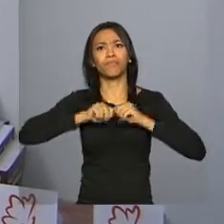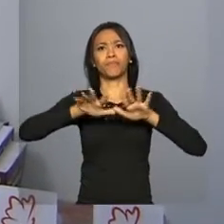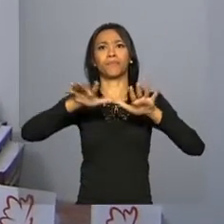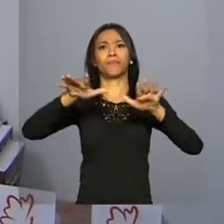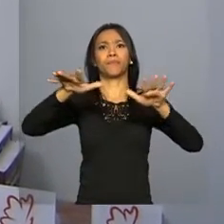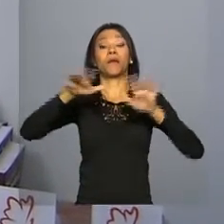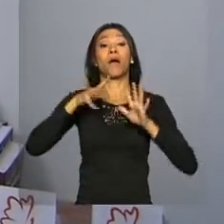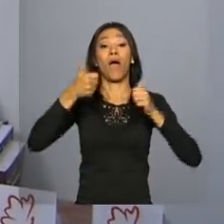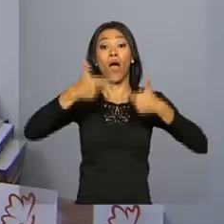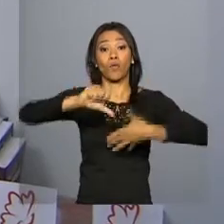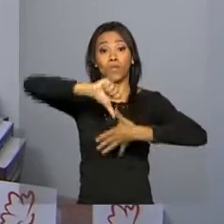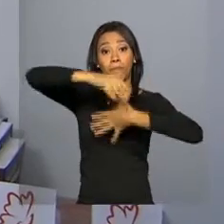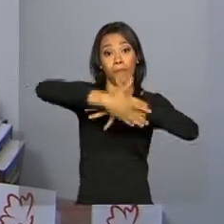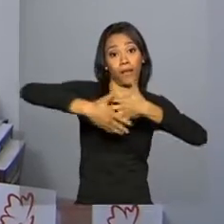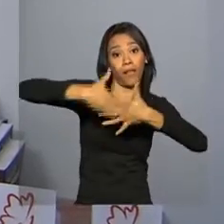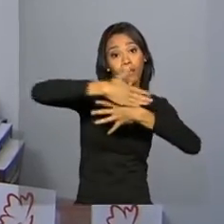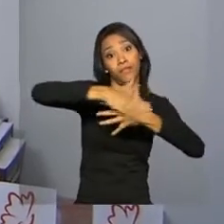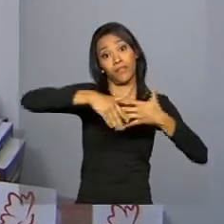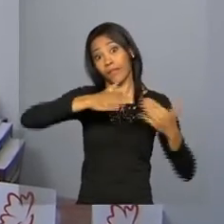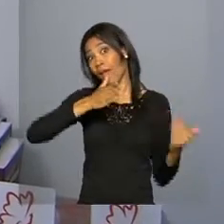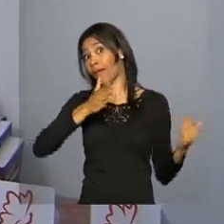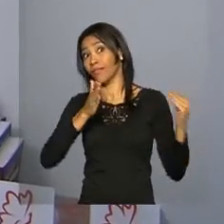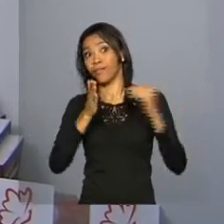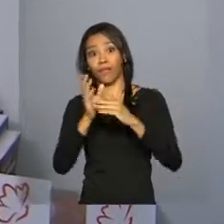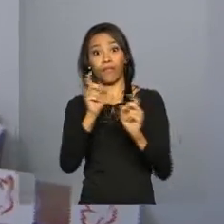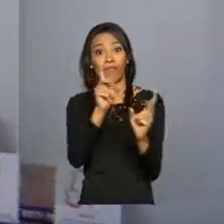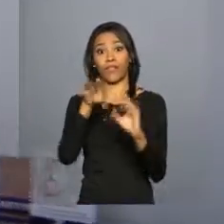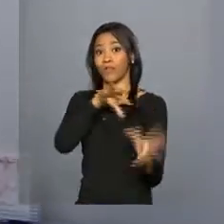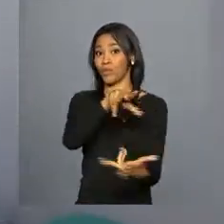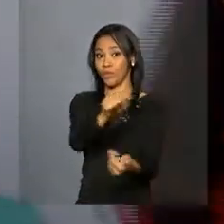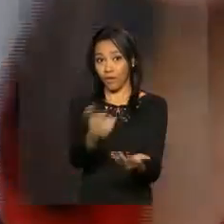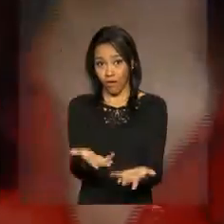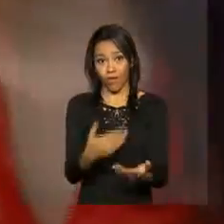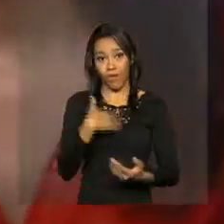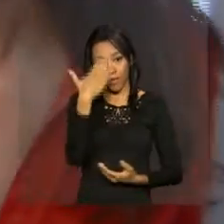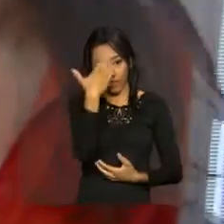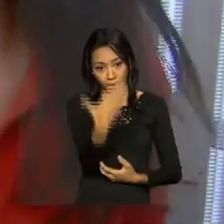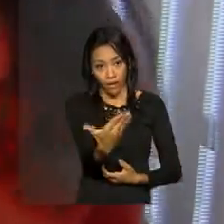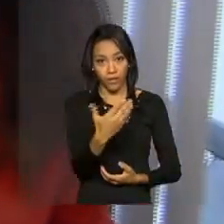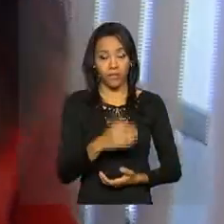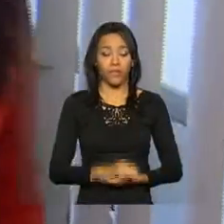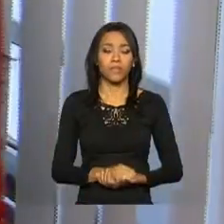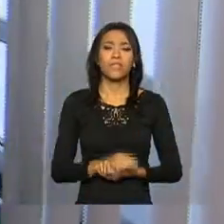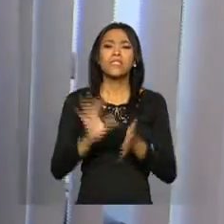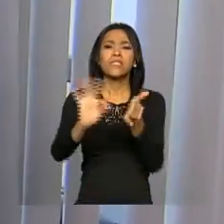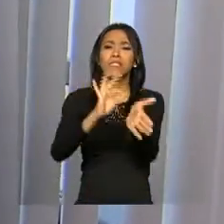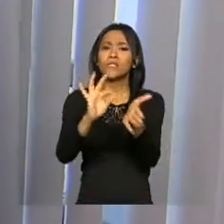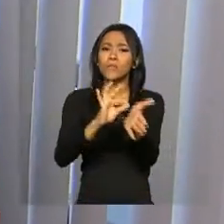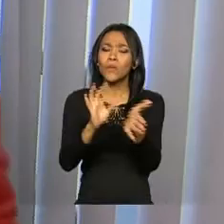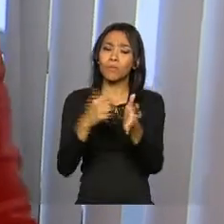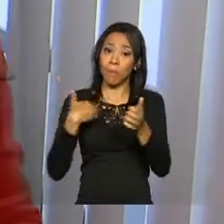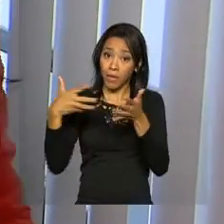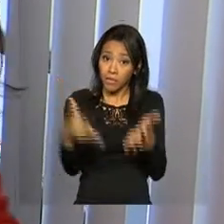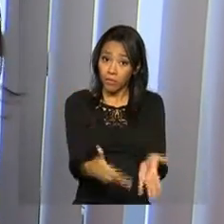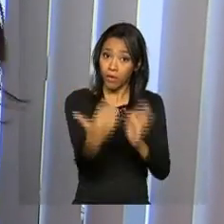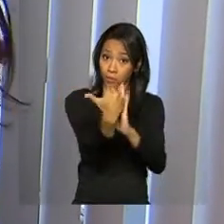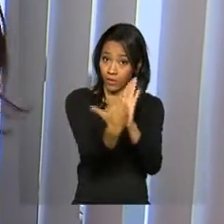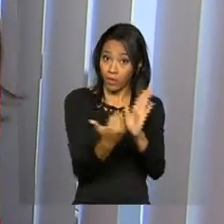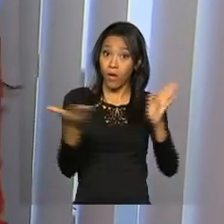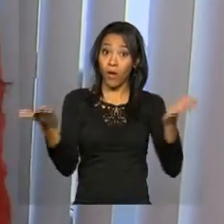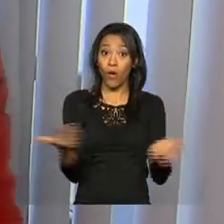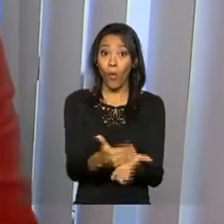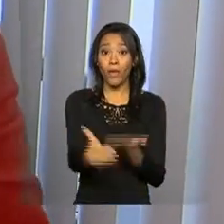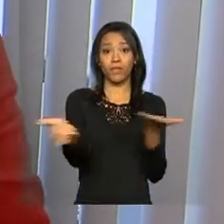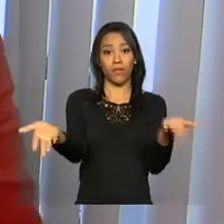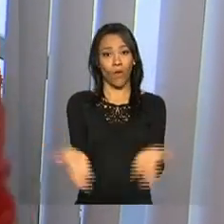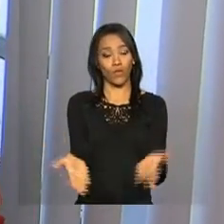para a América Latina e futuramente até um mercado mundial. Obrigada, Patrícia. As inscrições para o programa Inovativa começam hoje